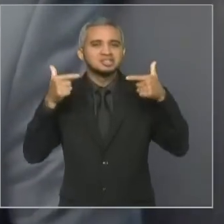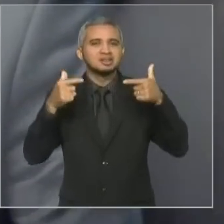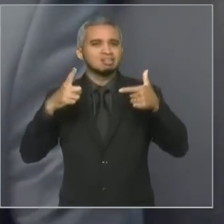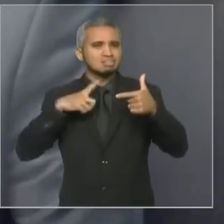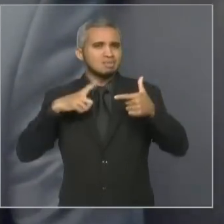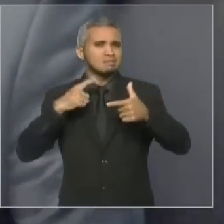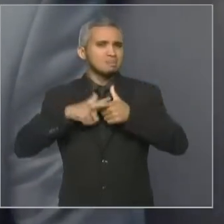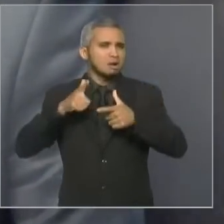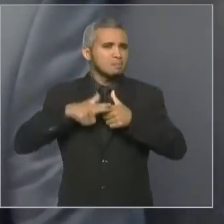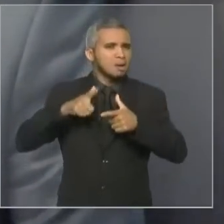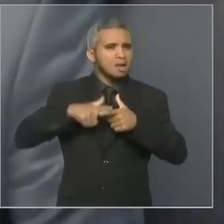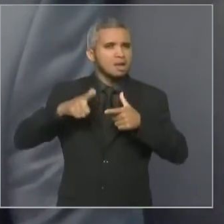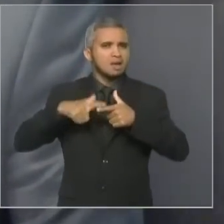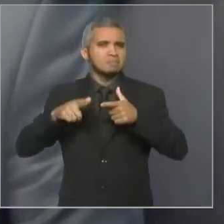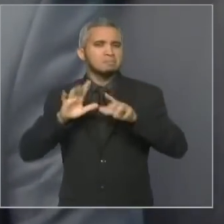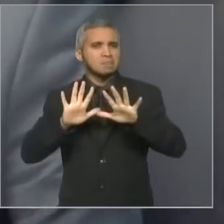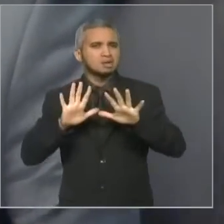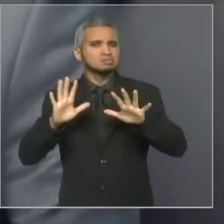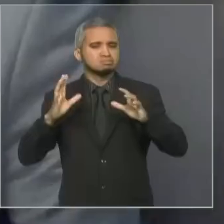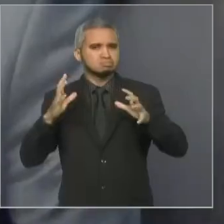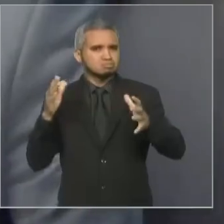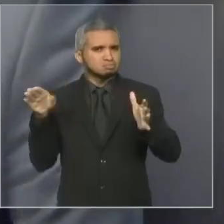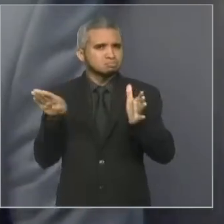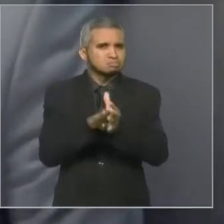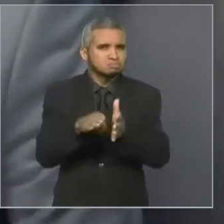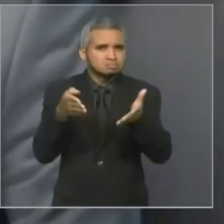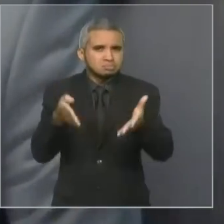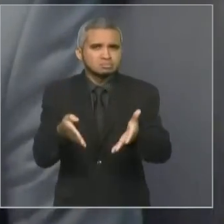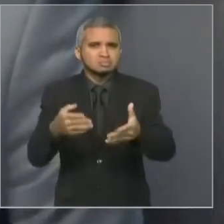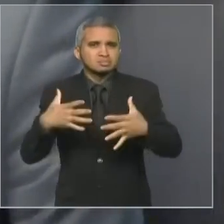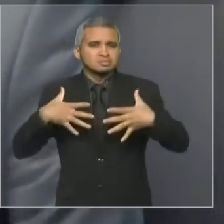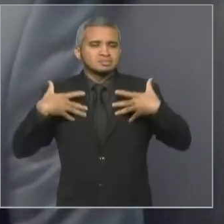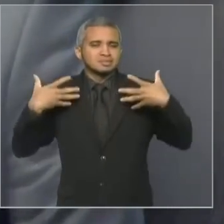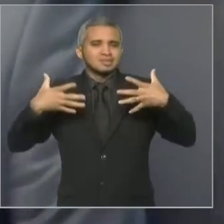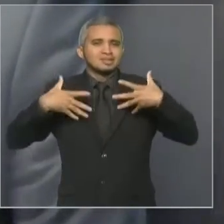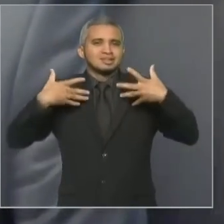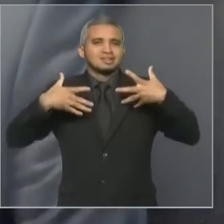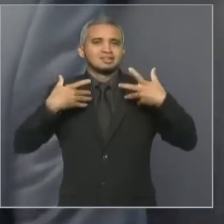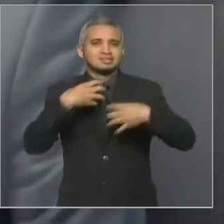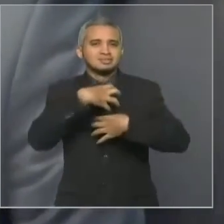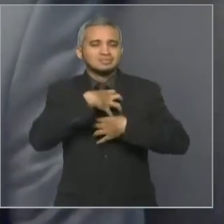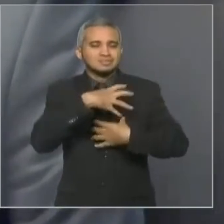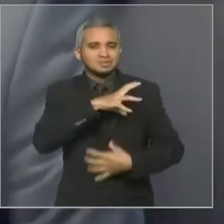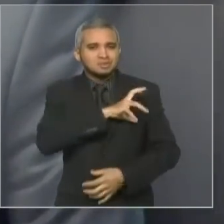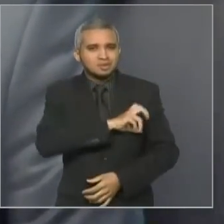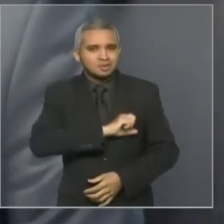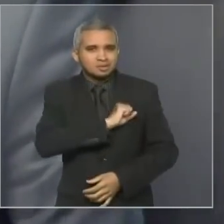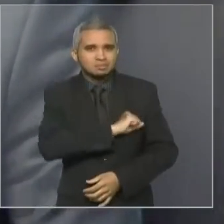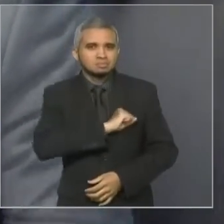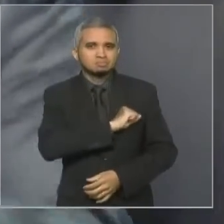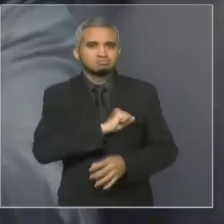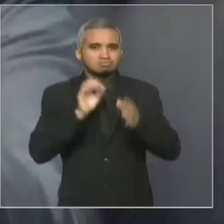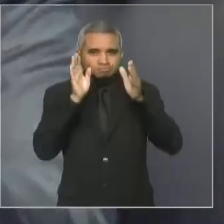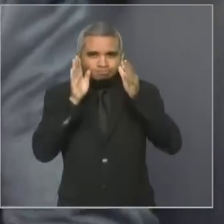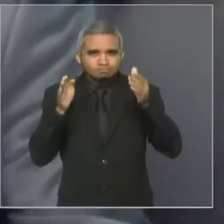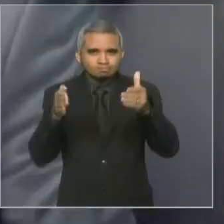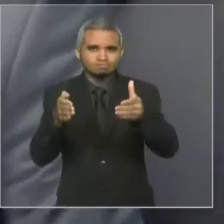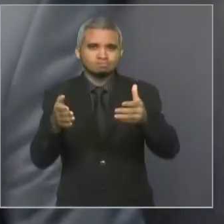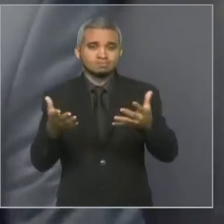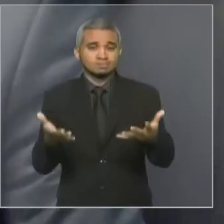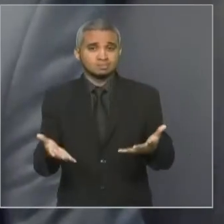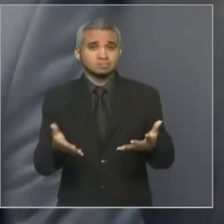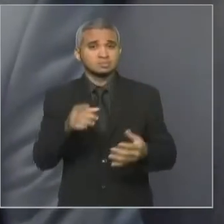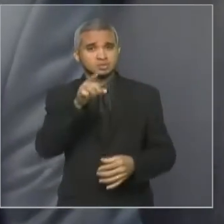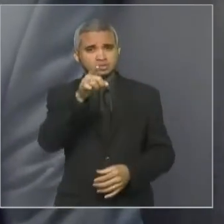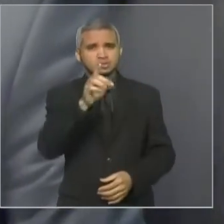vem com alegria, vem com muito amor, com muita dedicação. E nós, V. Exª a